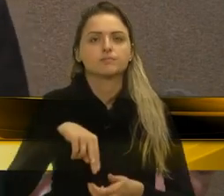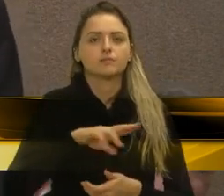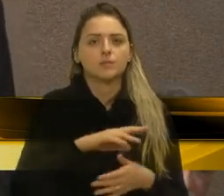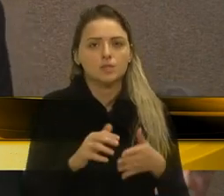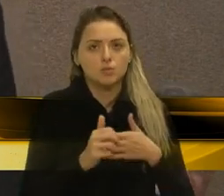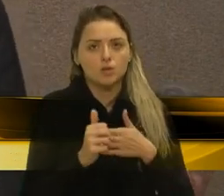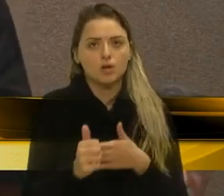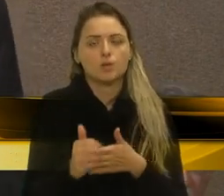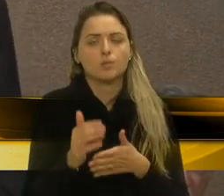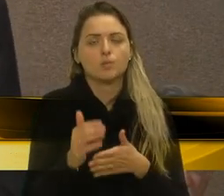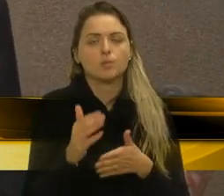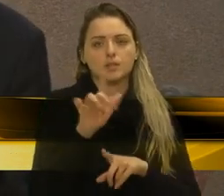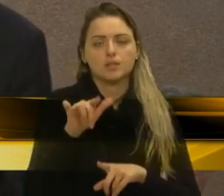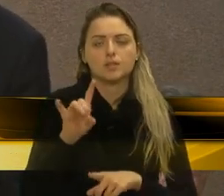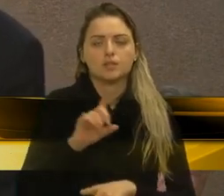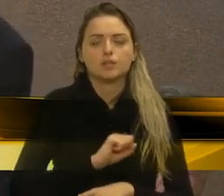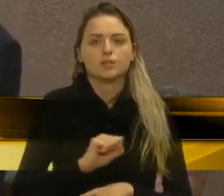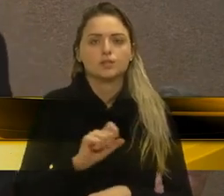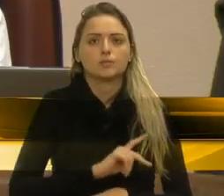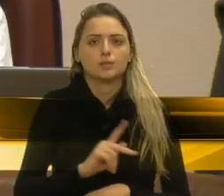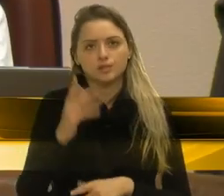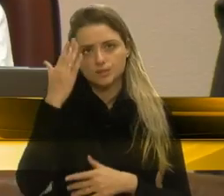acompanhar essas demandas de perto, muito obrigado. Obrigado. Amém. Amém.